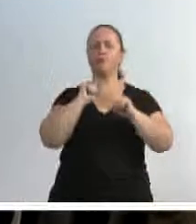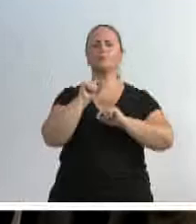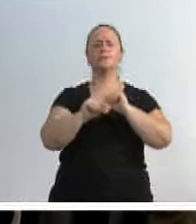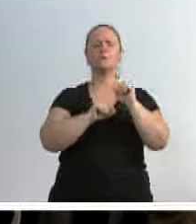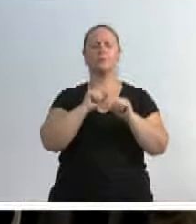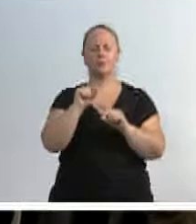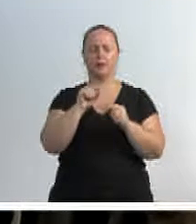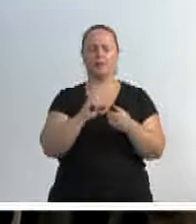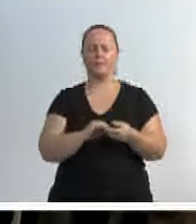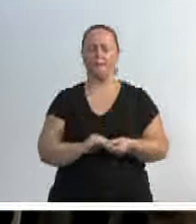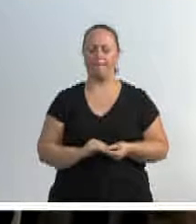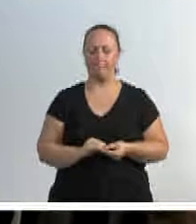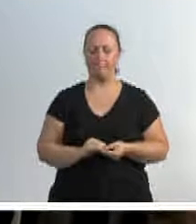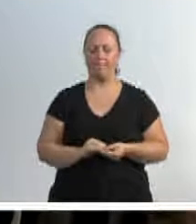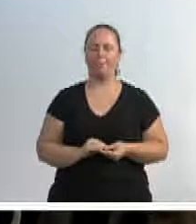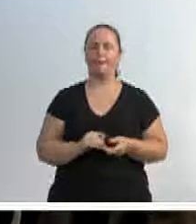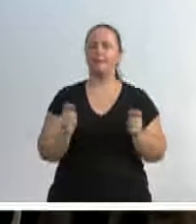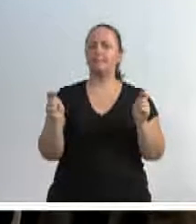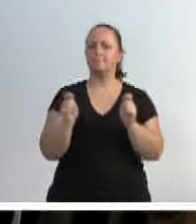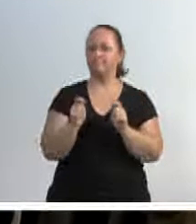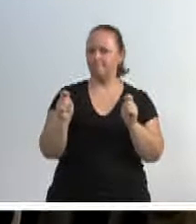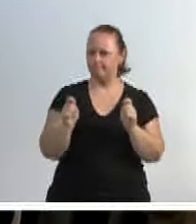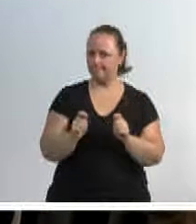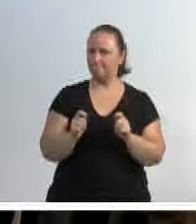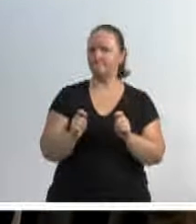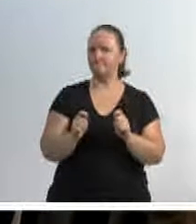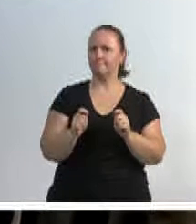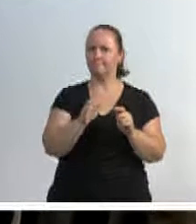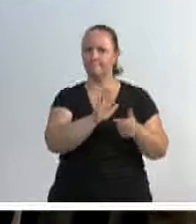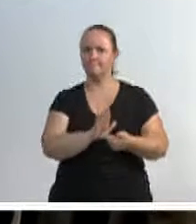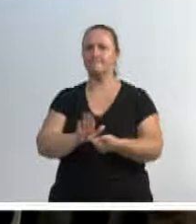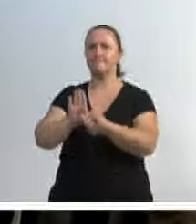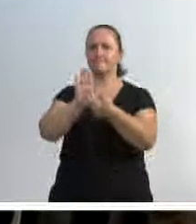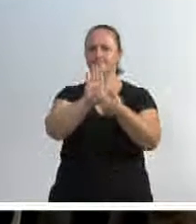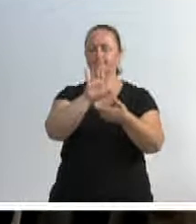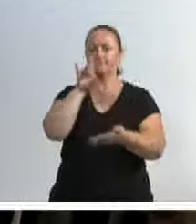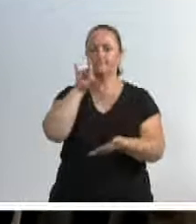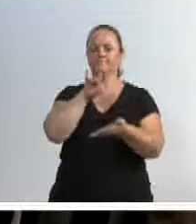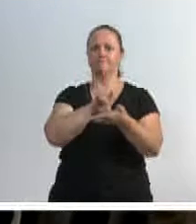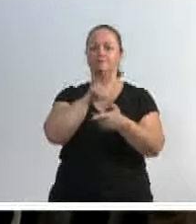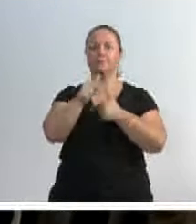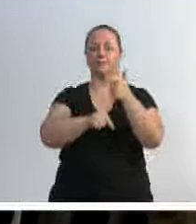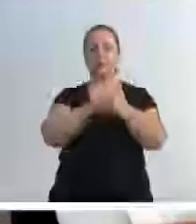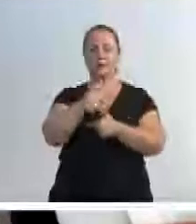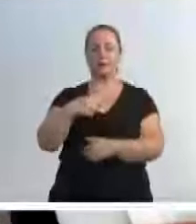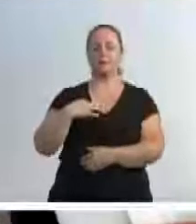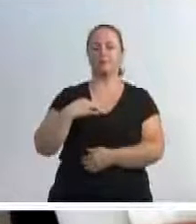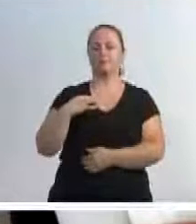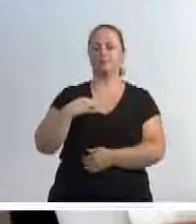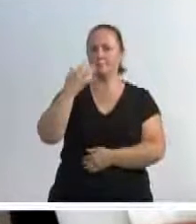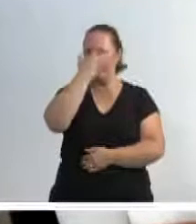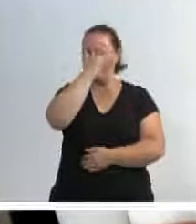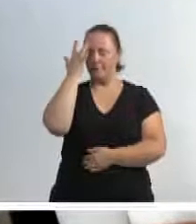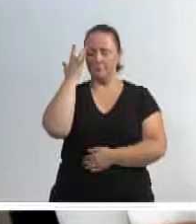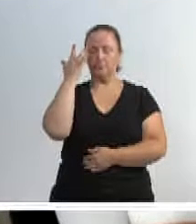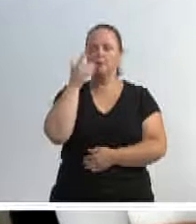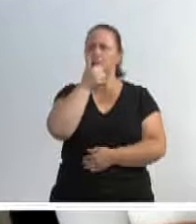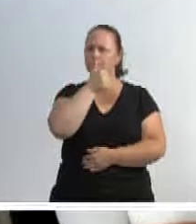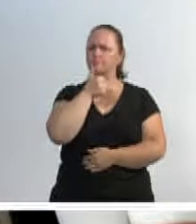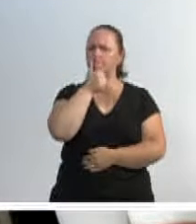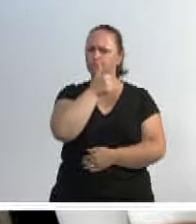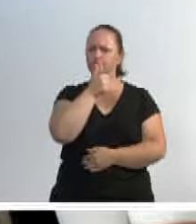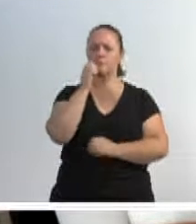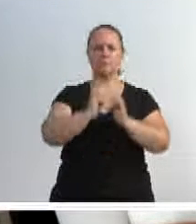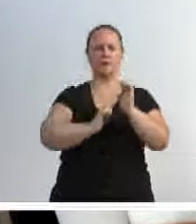também possamos aqui ressaltar o trabalho voluntário daquelas pessoas que se dedicam a empresas,